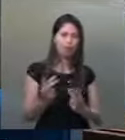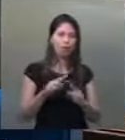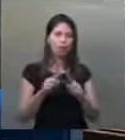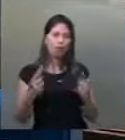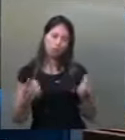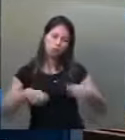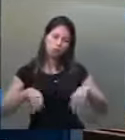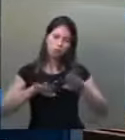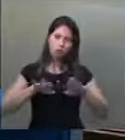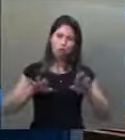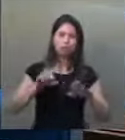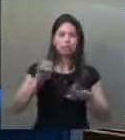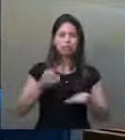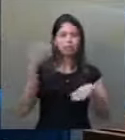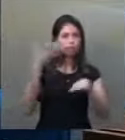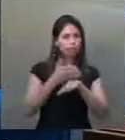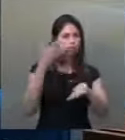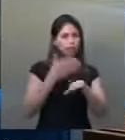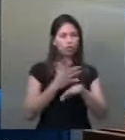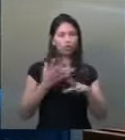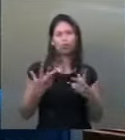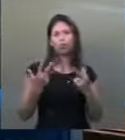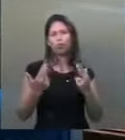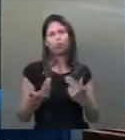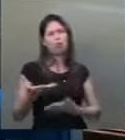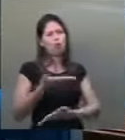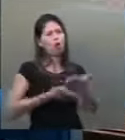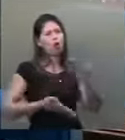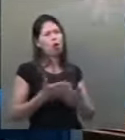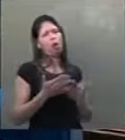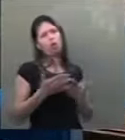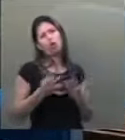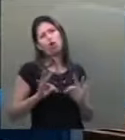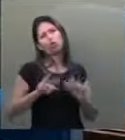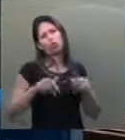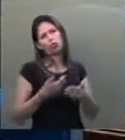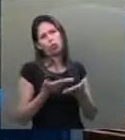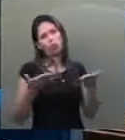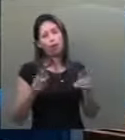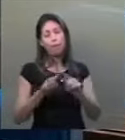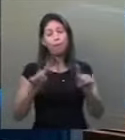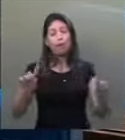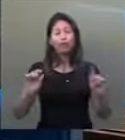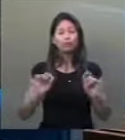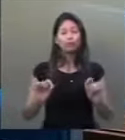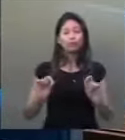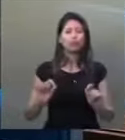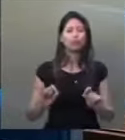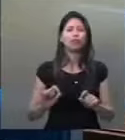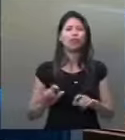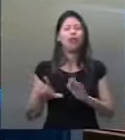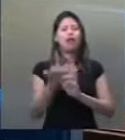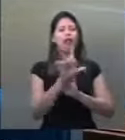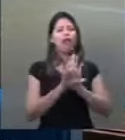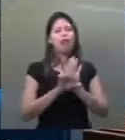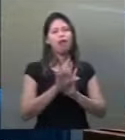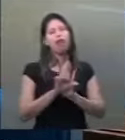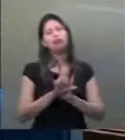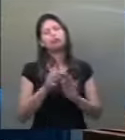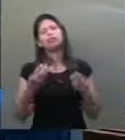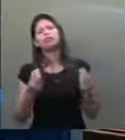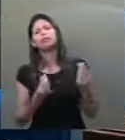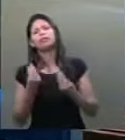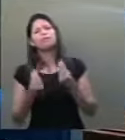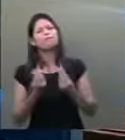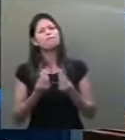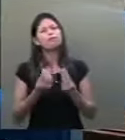na chuva é para se molhar e nós somos iguais a todo mundo. Mas a legislação coloca, a